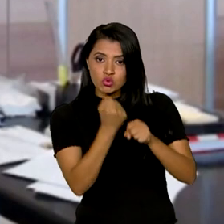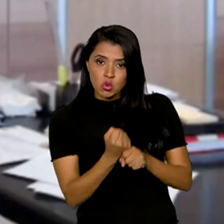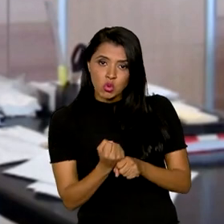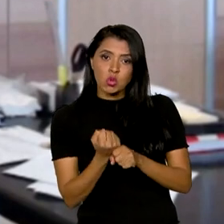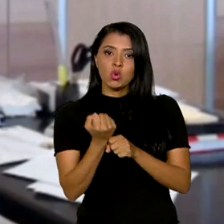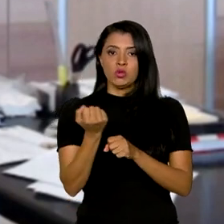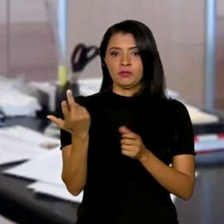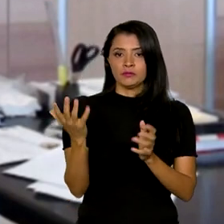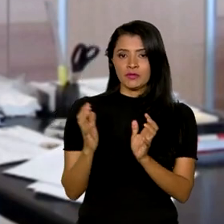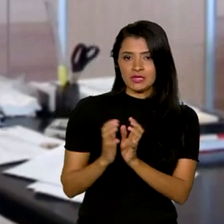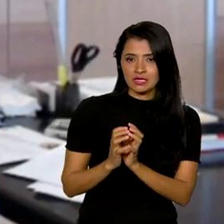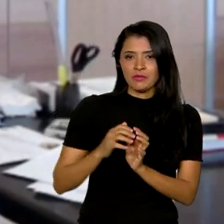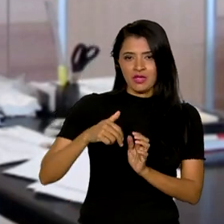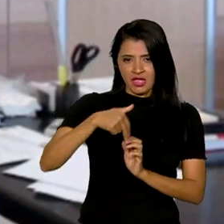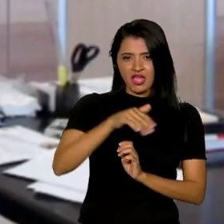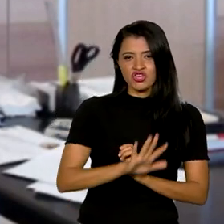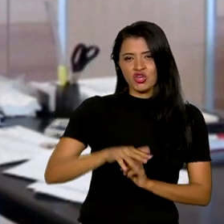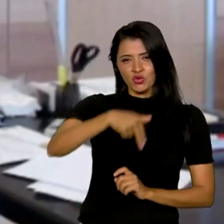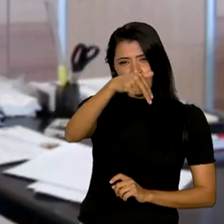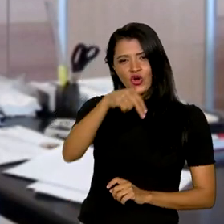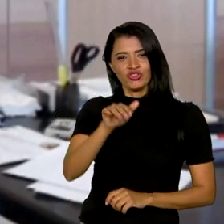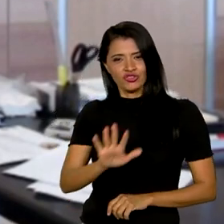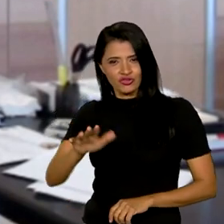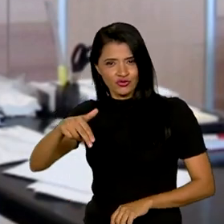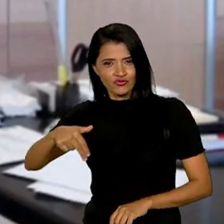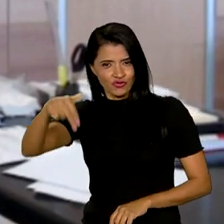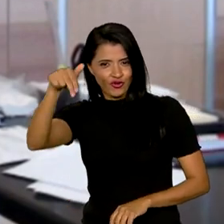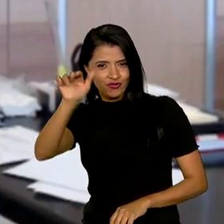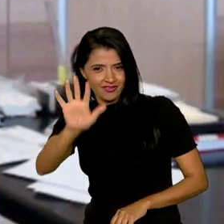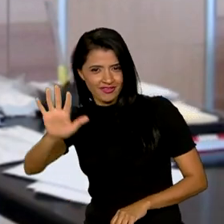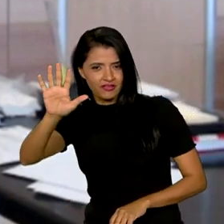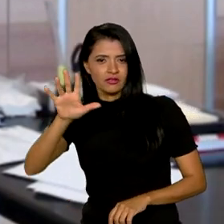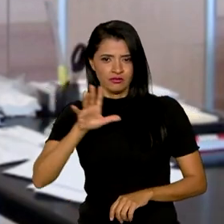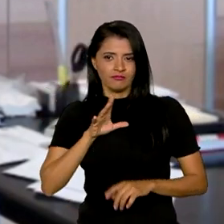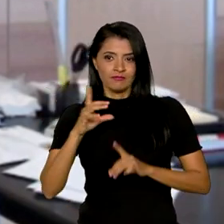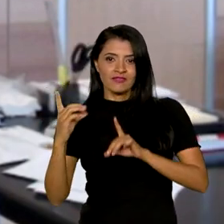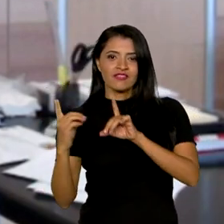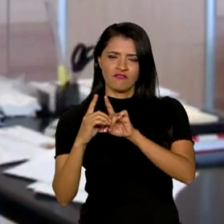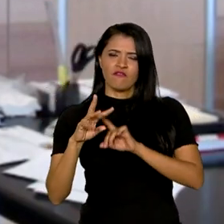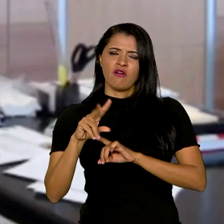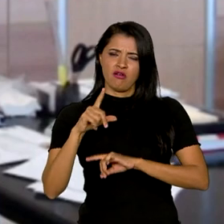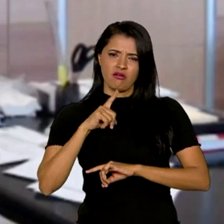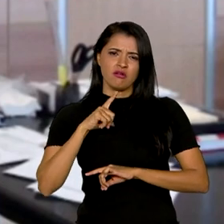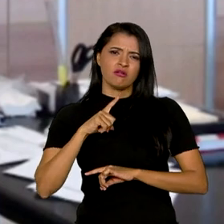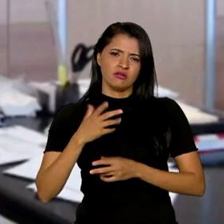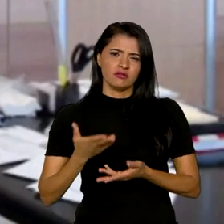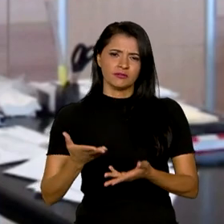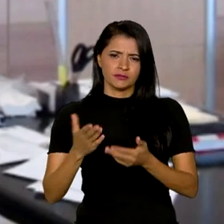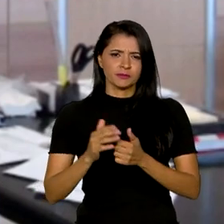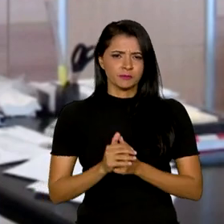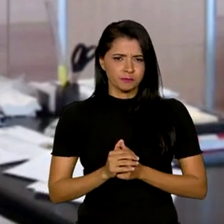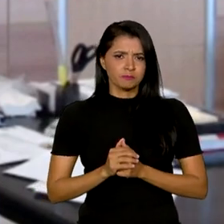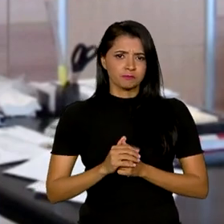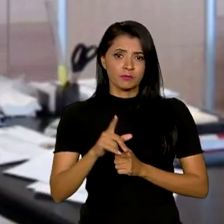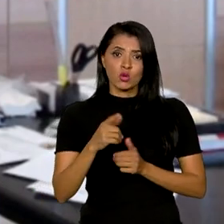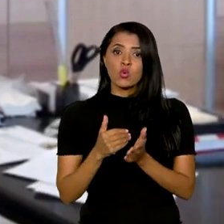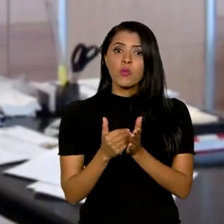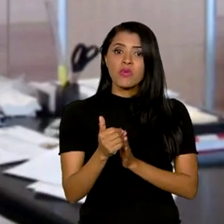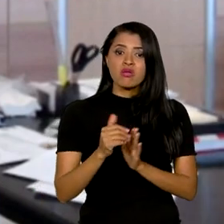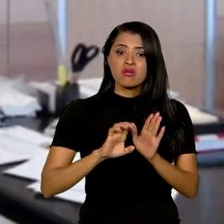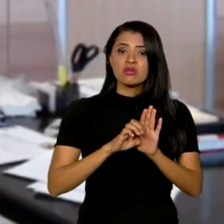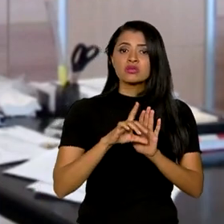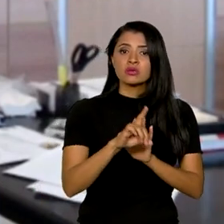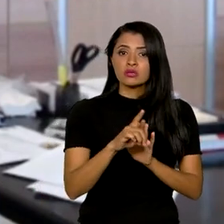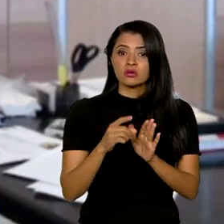Recife, a região norte, a região nordeste, vão ser muito atendidos. A seleção inicia no dia